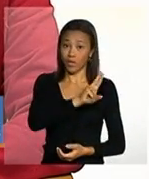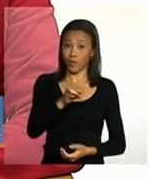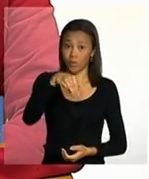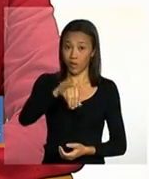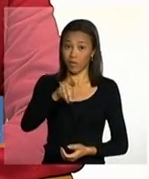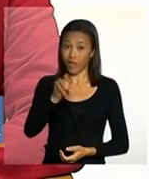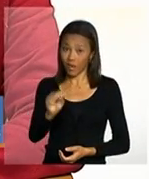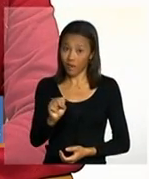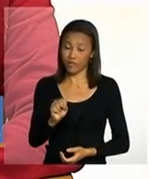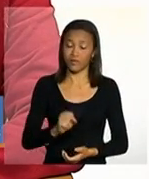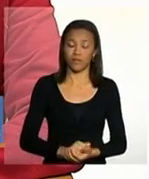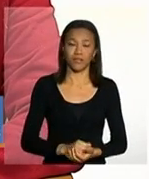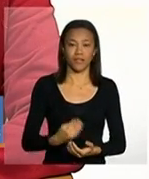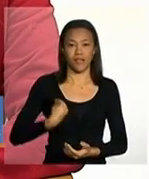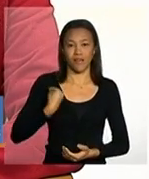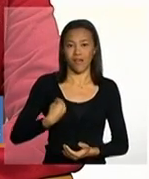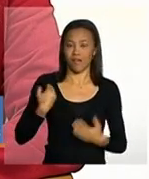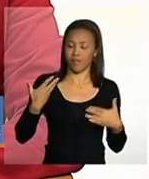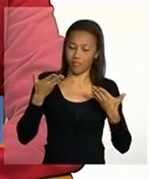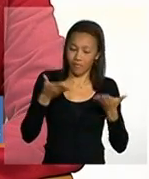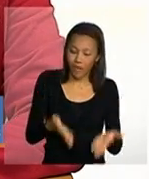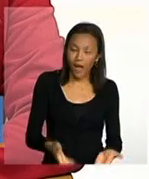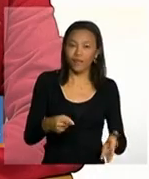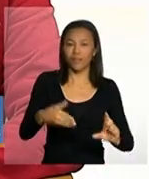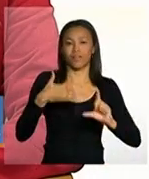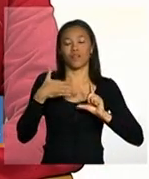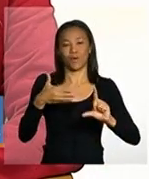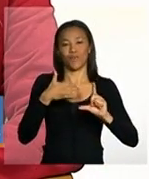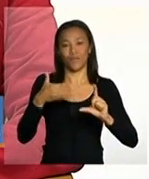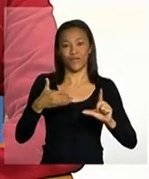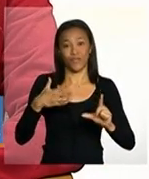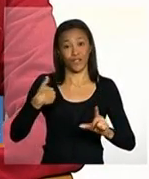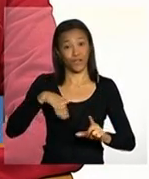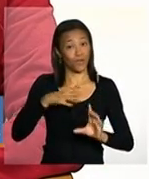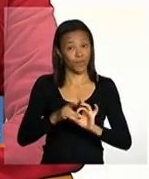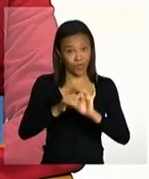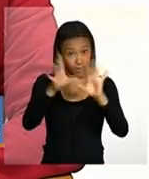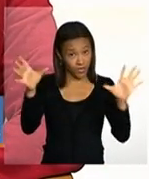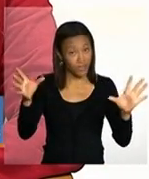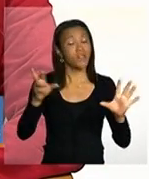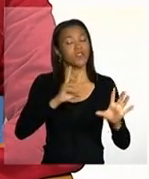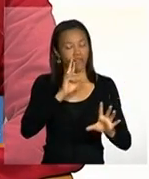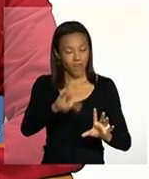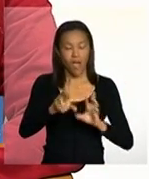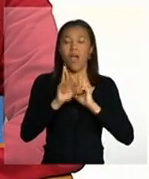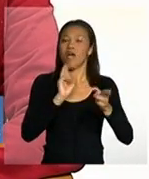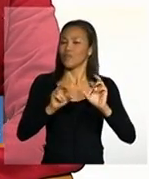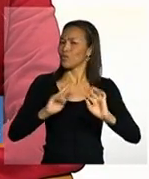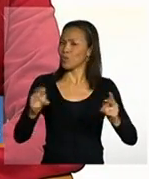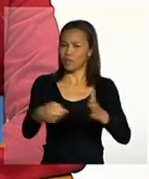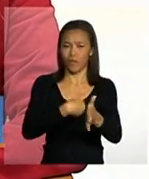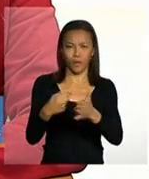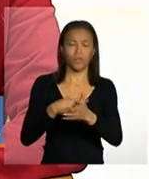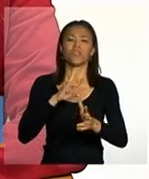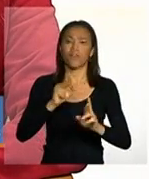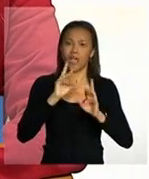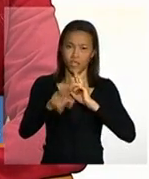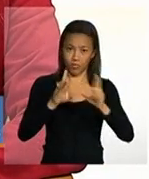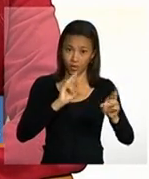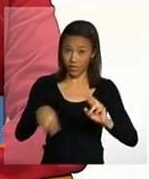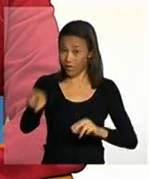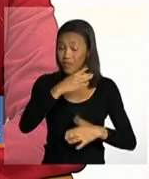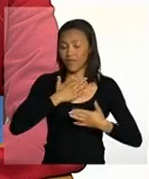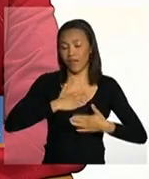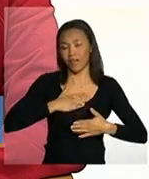a participação aqui na teleconferência e dizer que estamos à disposição e vamos responder todas as questões para quem está em casa ficar